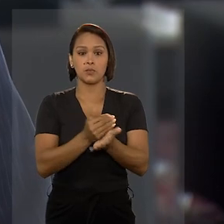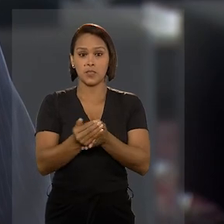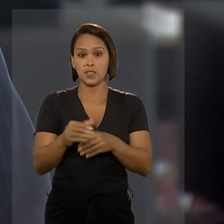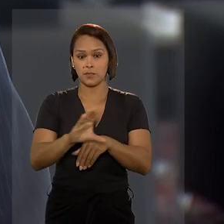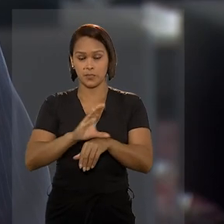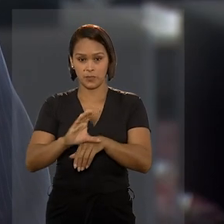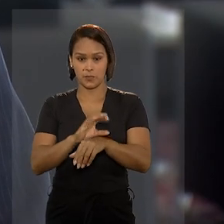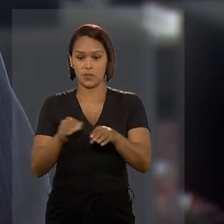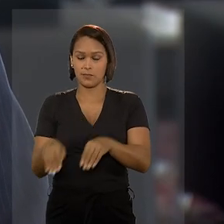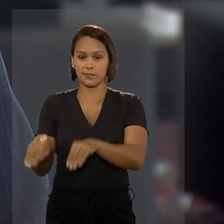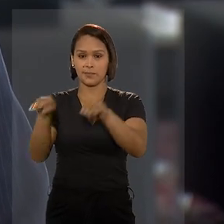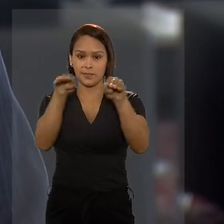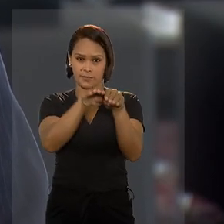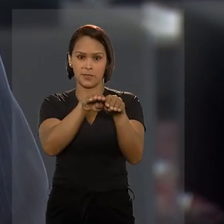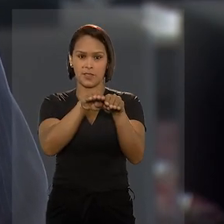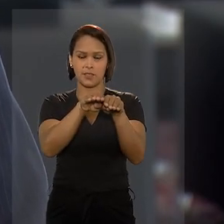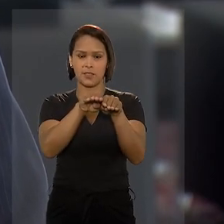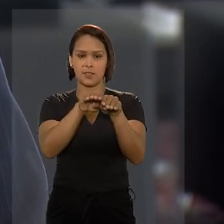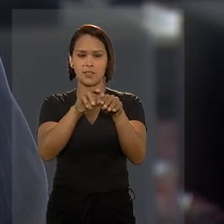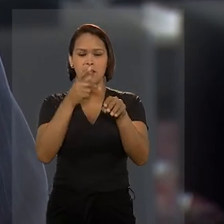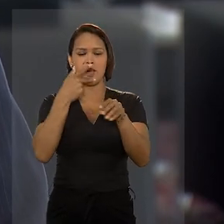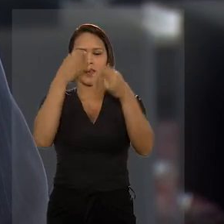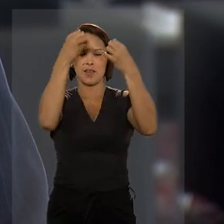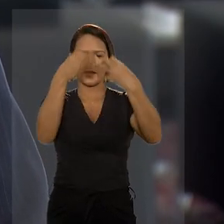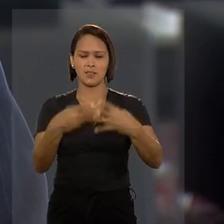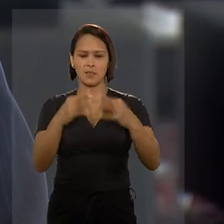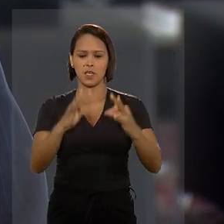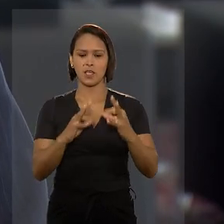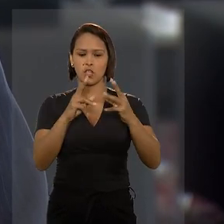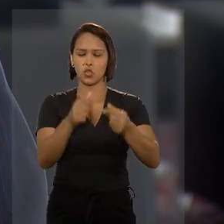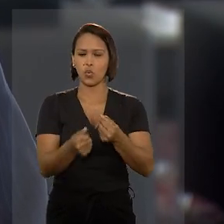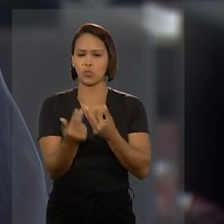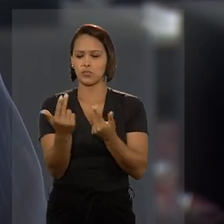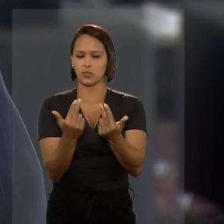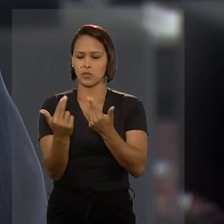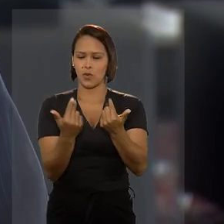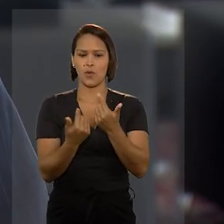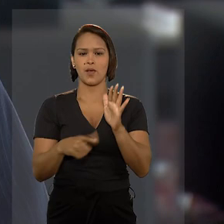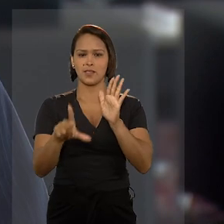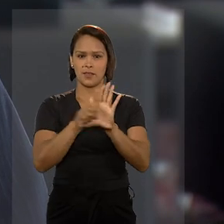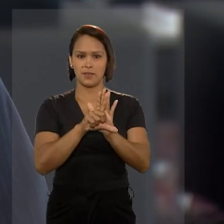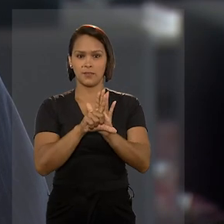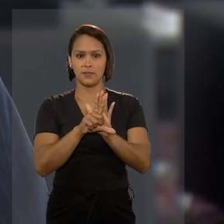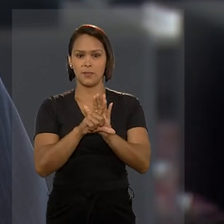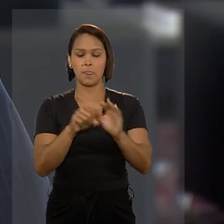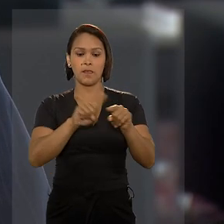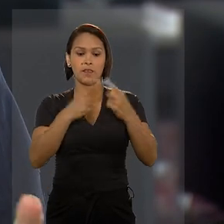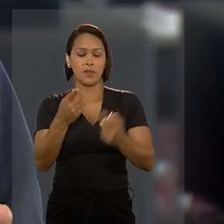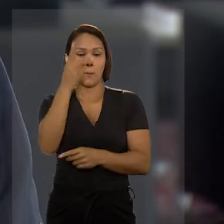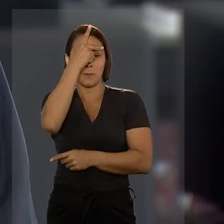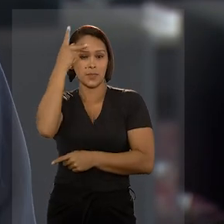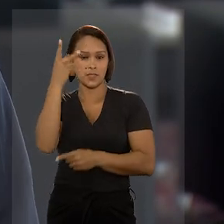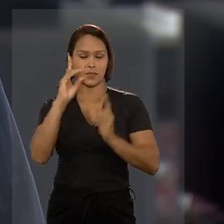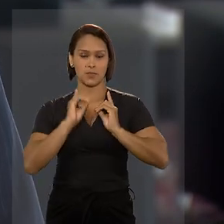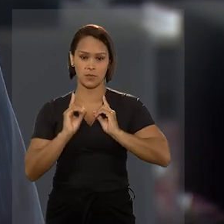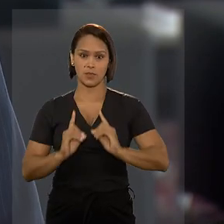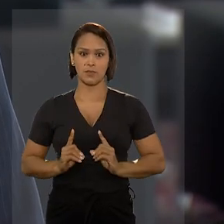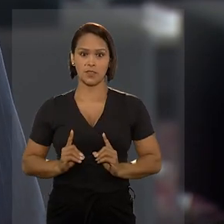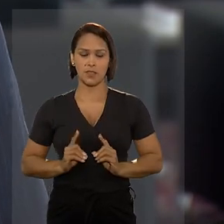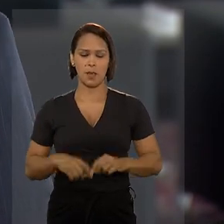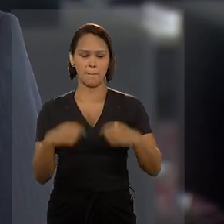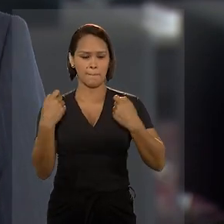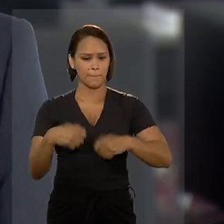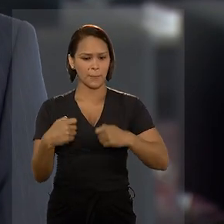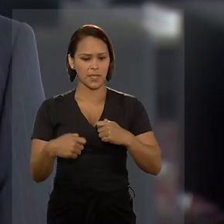princípio constitucional da igualdade estabelece que todos são iguais perante a lei. Por isso, pessoas com